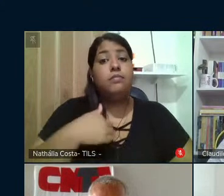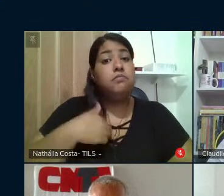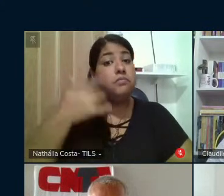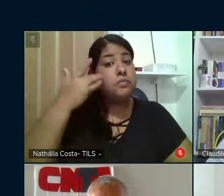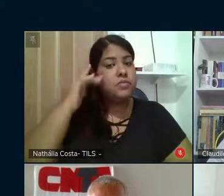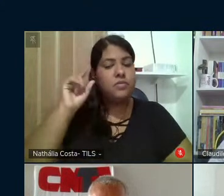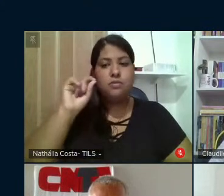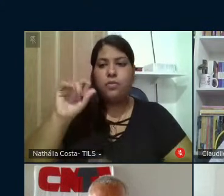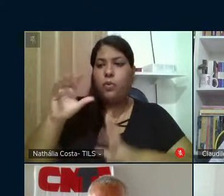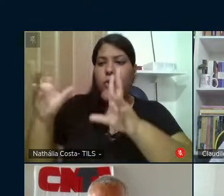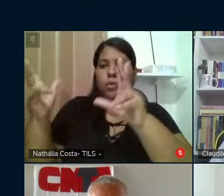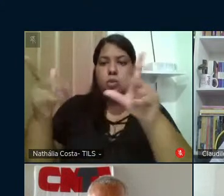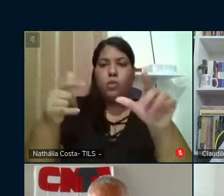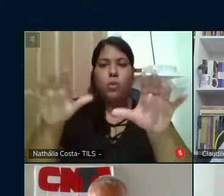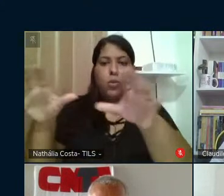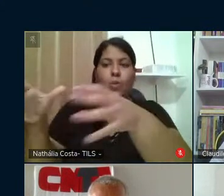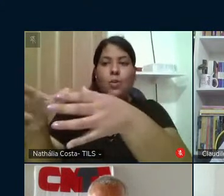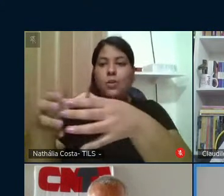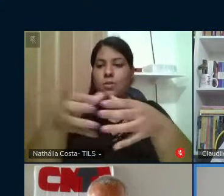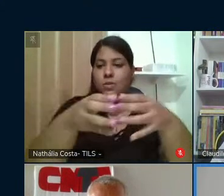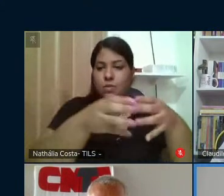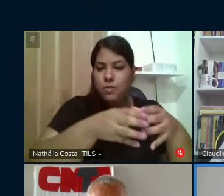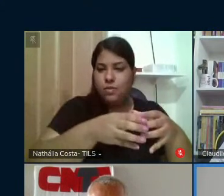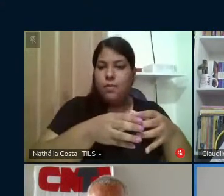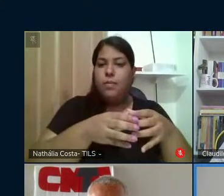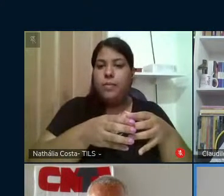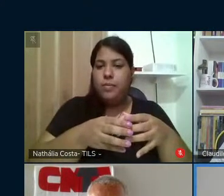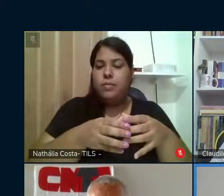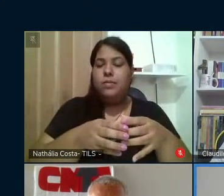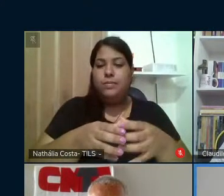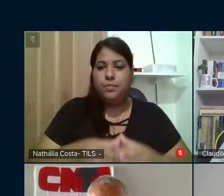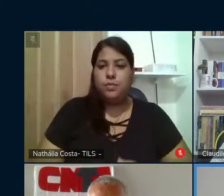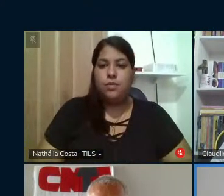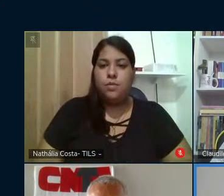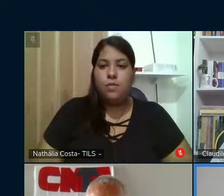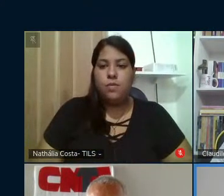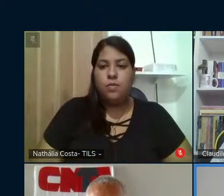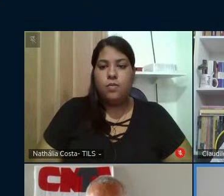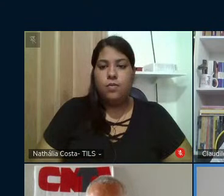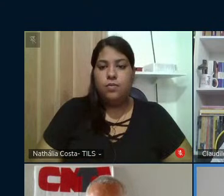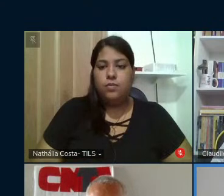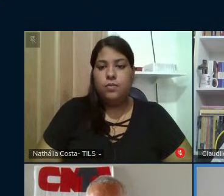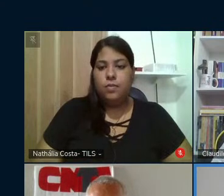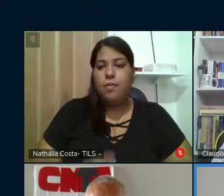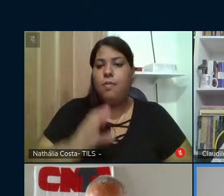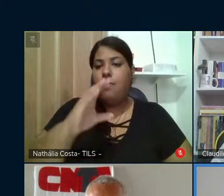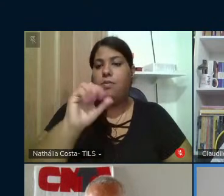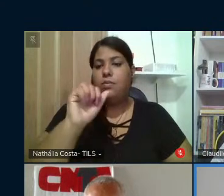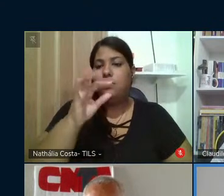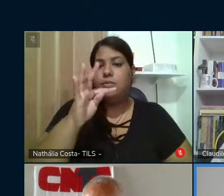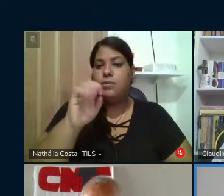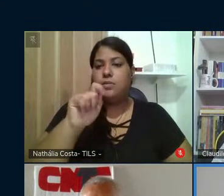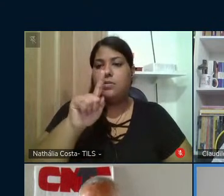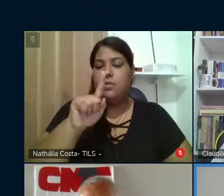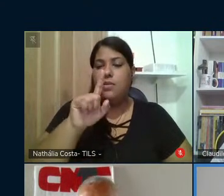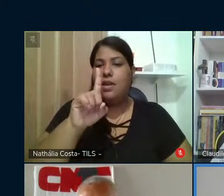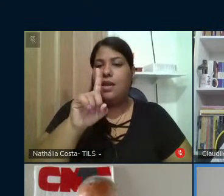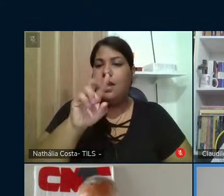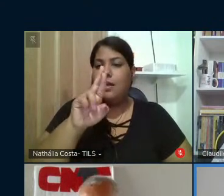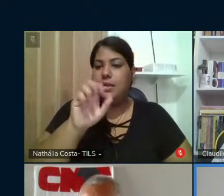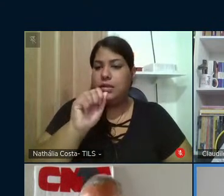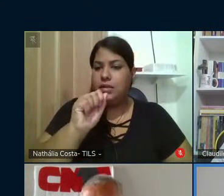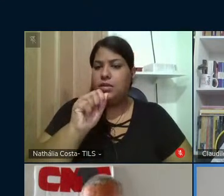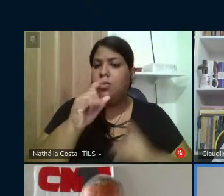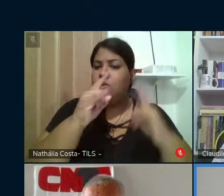todos os grupos cátedras instituições professores e